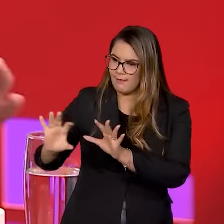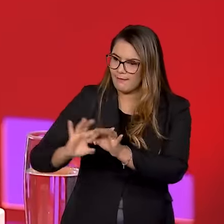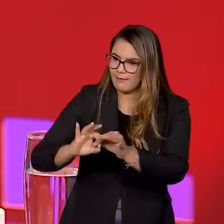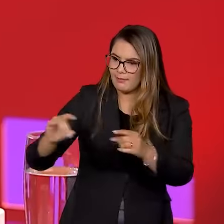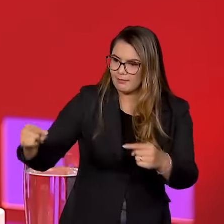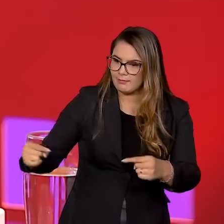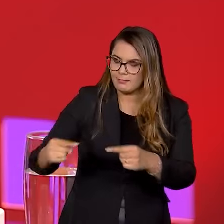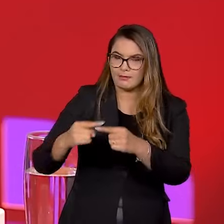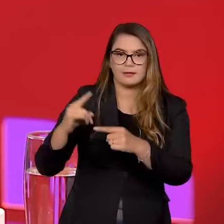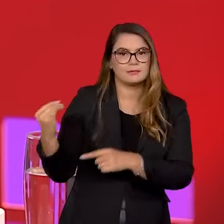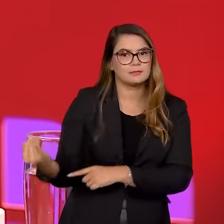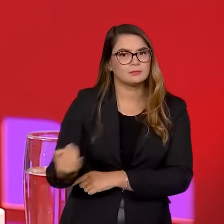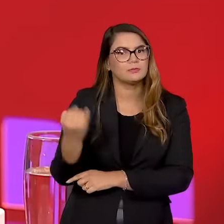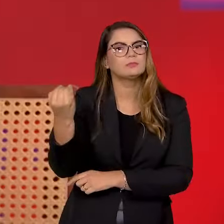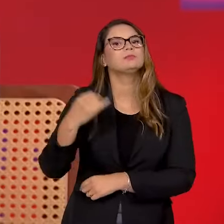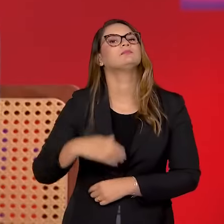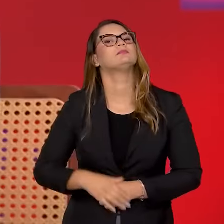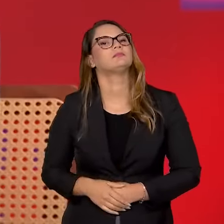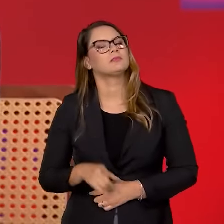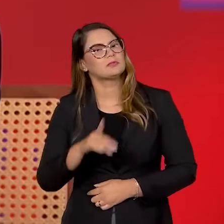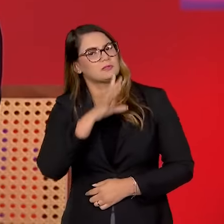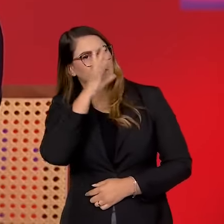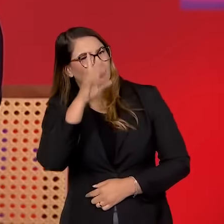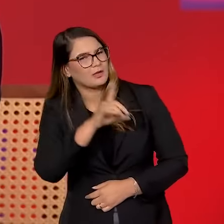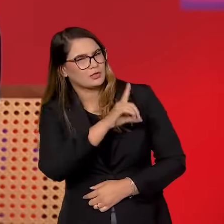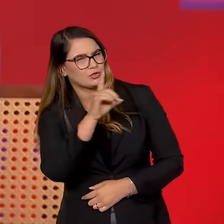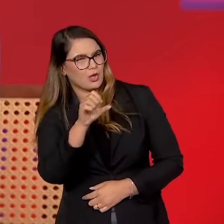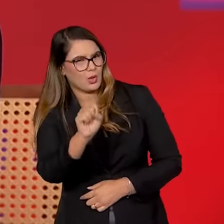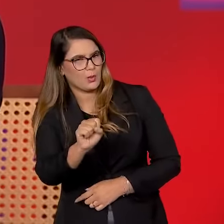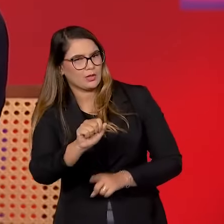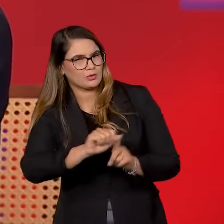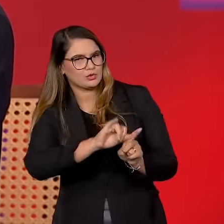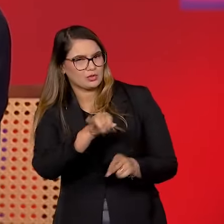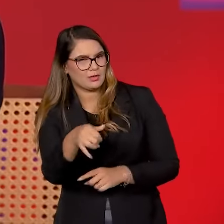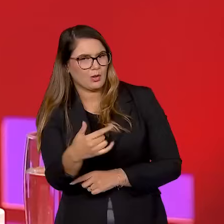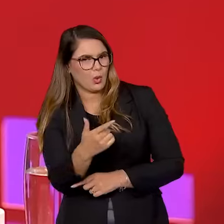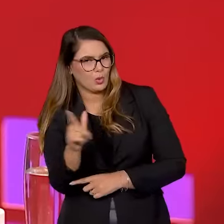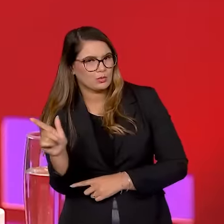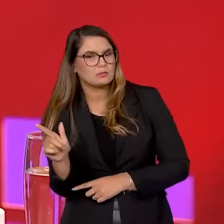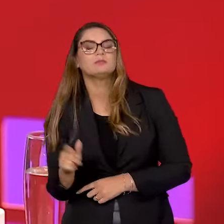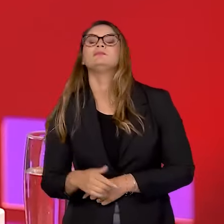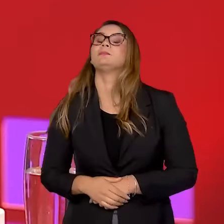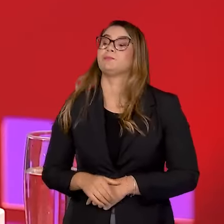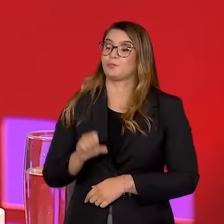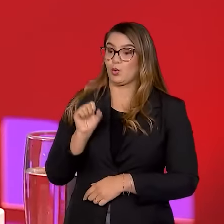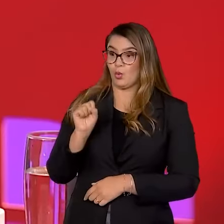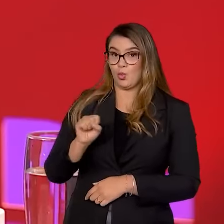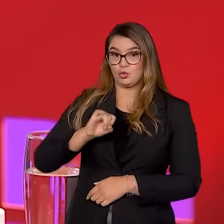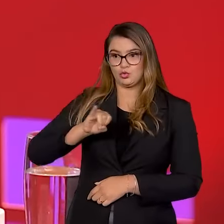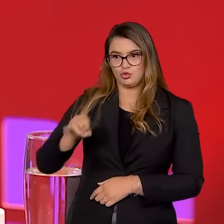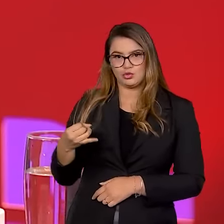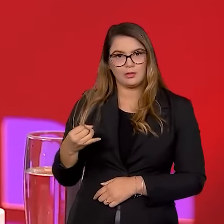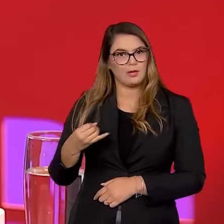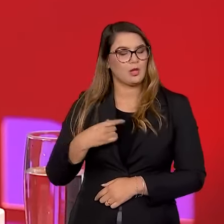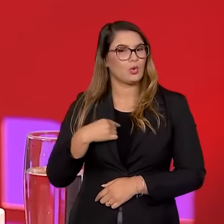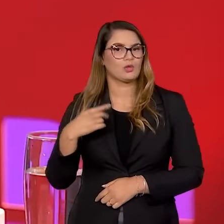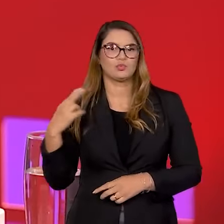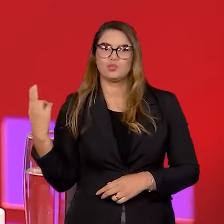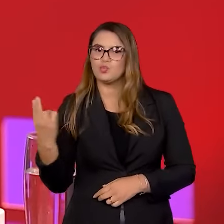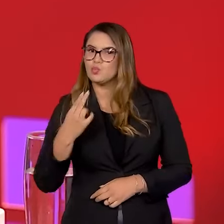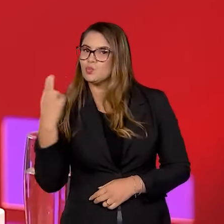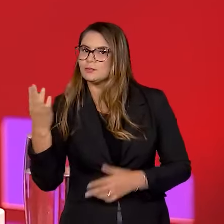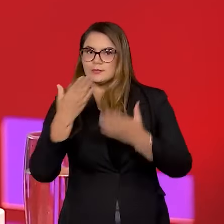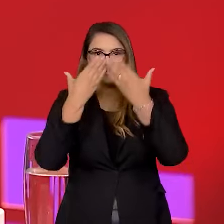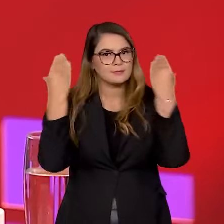sobretudo, para o campo progressista, né? Esses excessos, você fala em relação ao 8 de janeiro, por exemplo, ou outros casos? O 8 de janeiro, na verdade, é um episódio do qual todos nós, na verdade, não